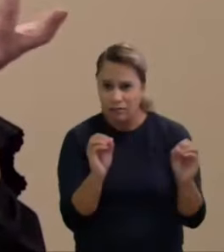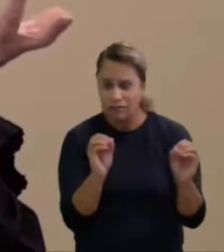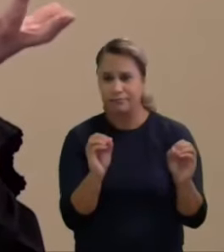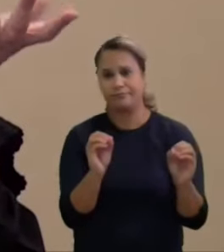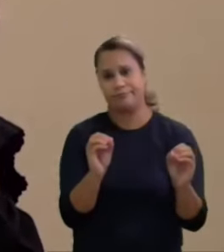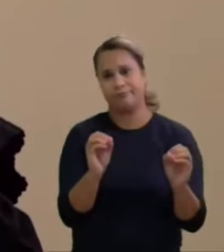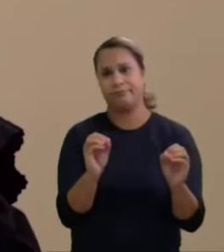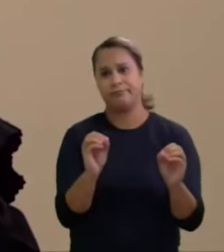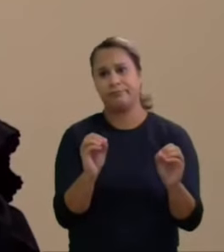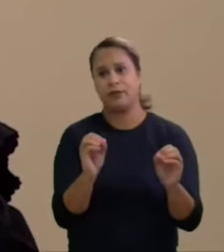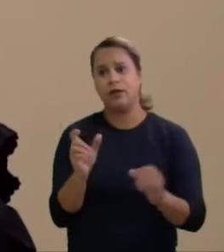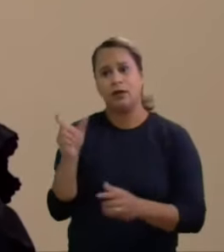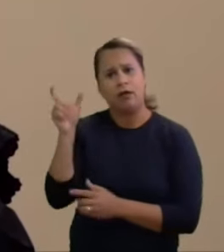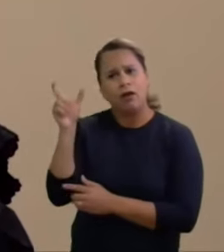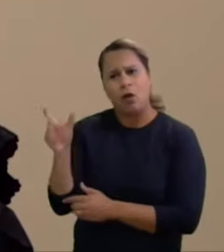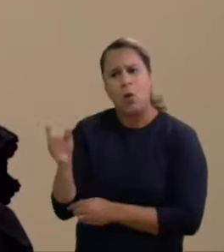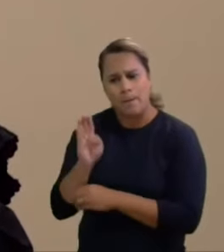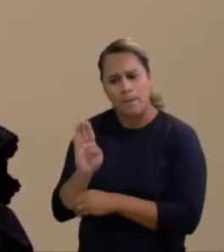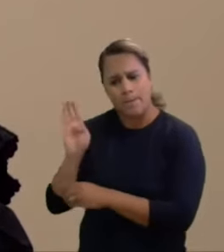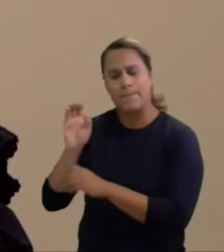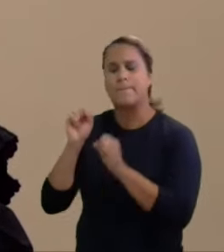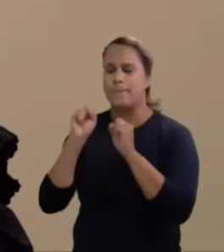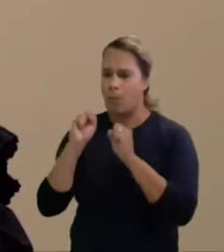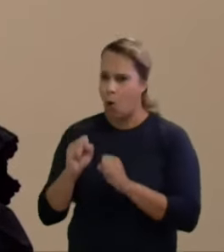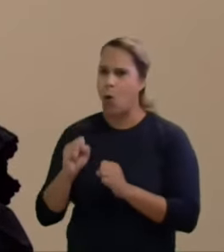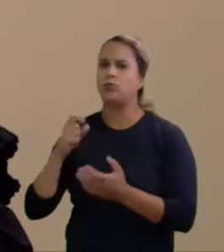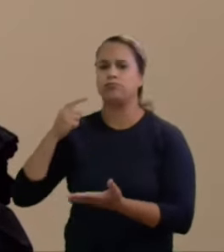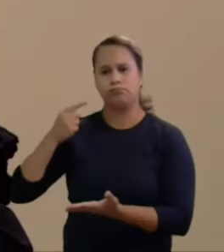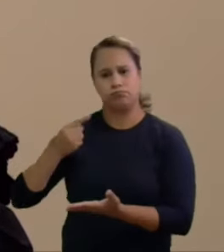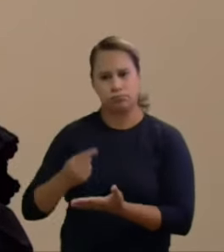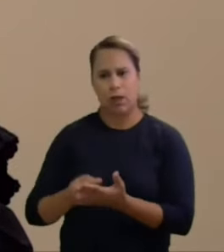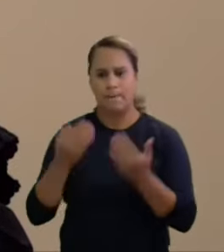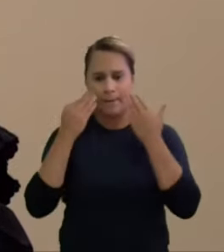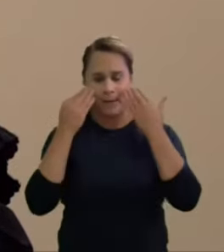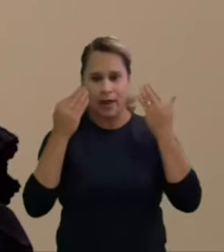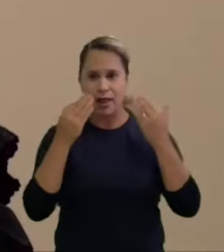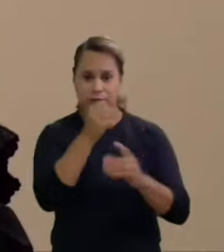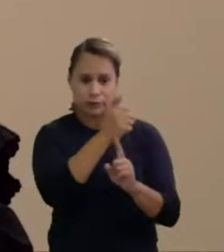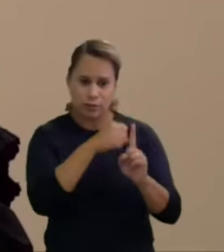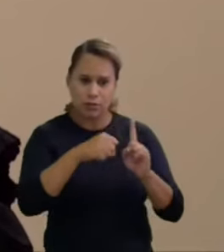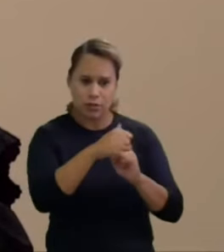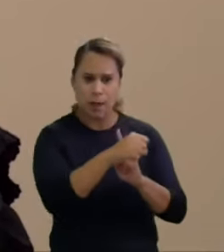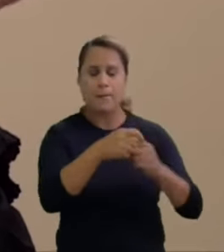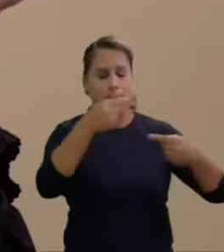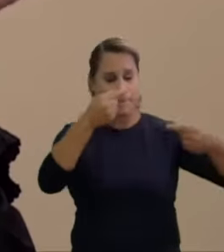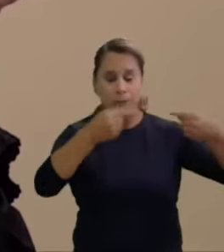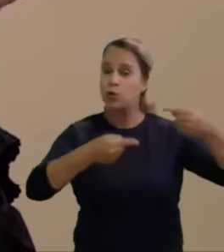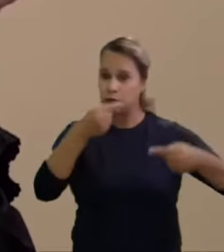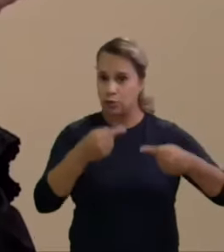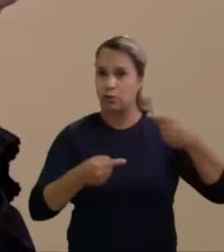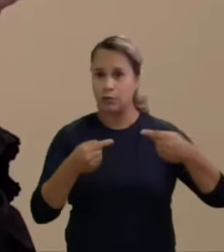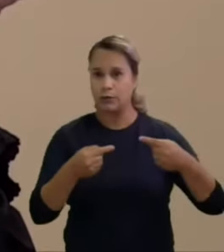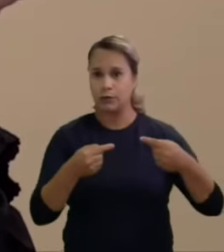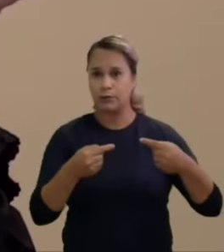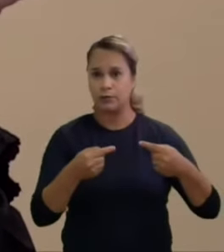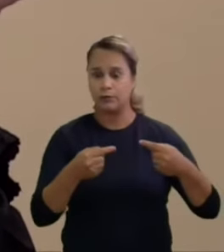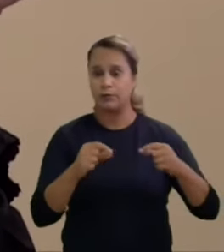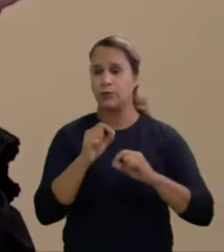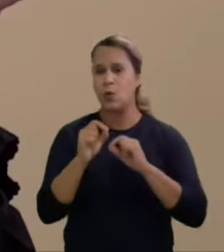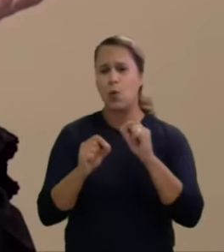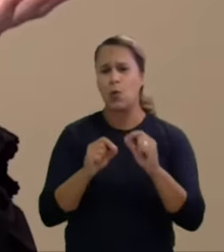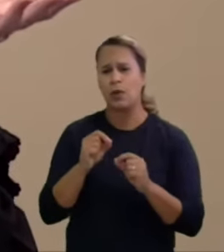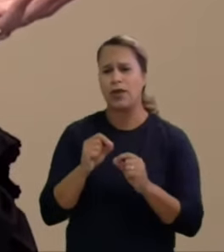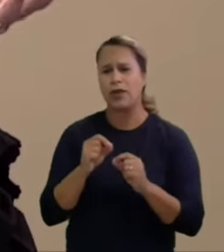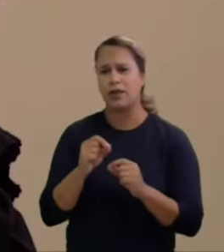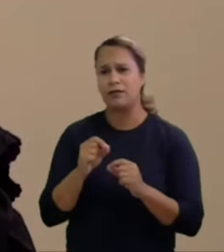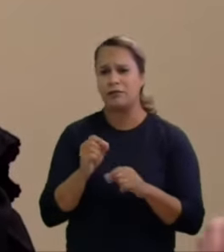pode e deve se apresentar perante a sociedade para incrementar o debate político? Devemos presumir que os oponentes na pré-campanha não fizeram